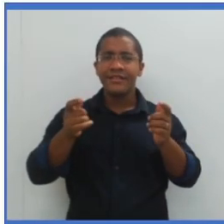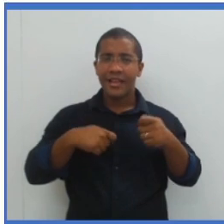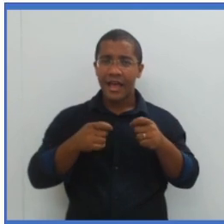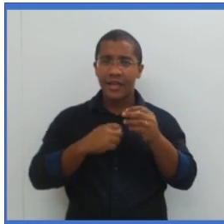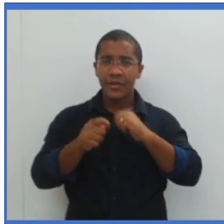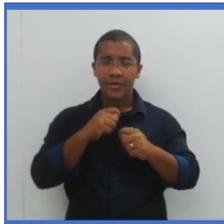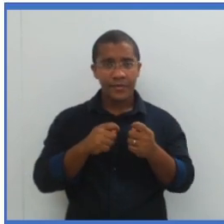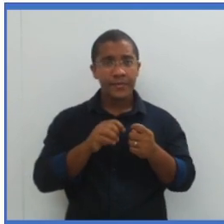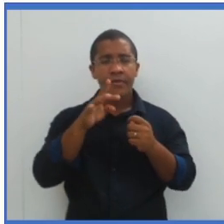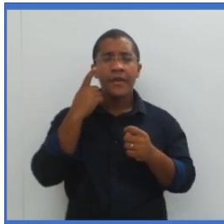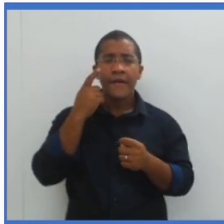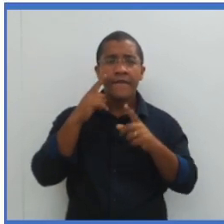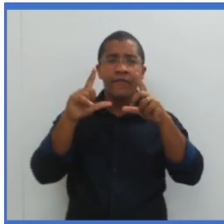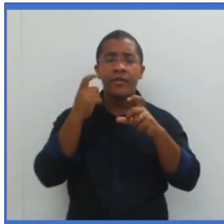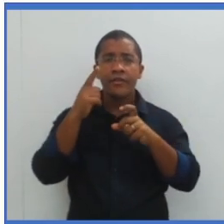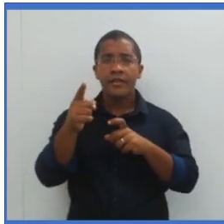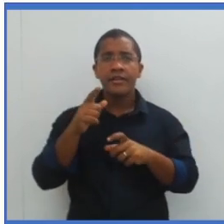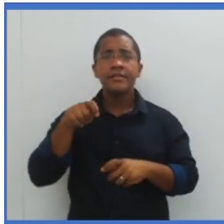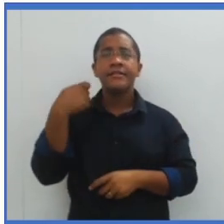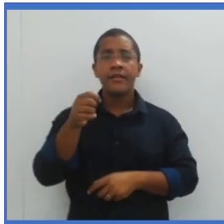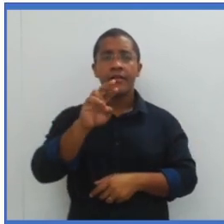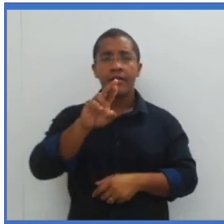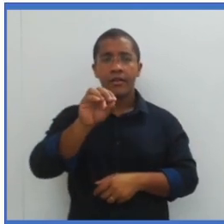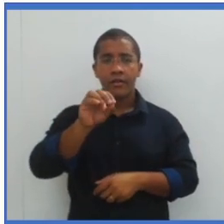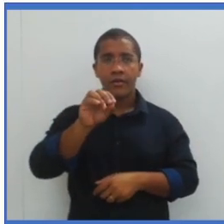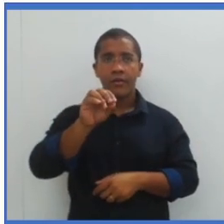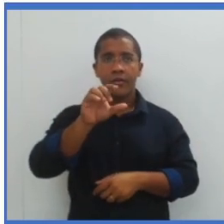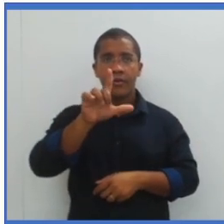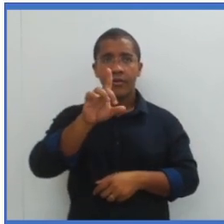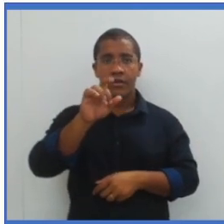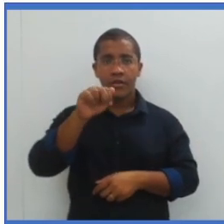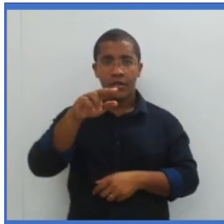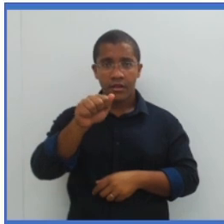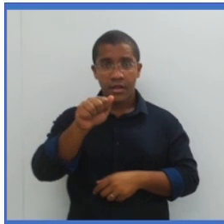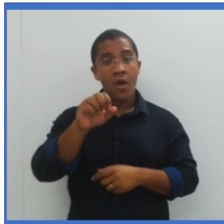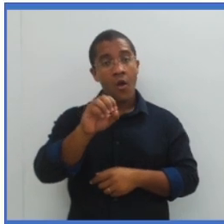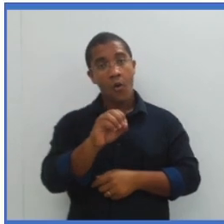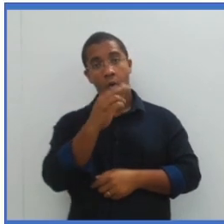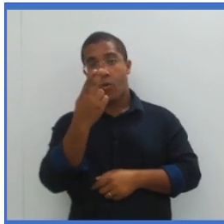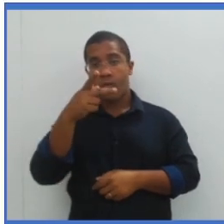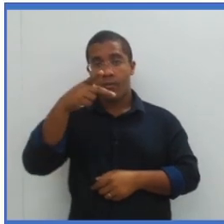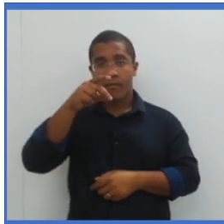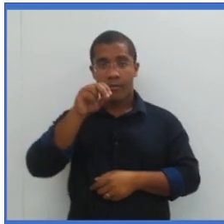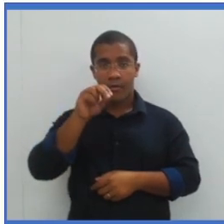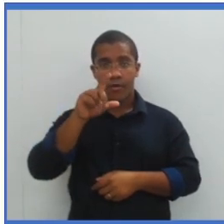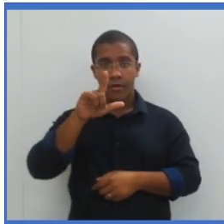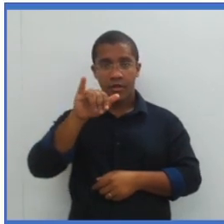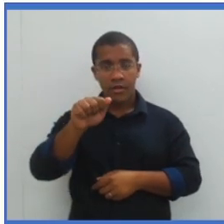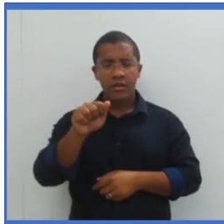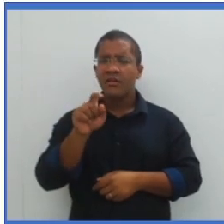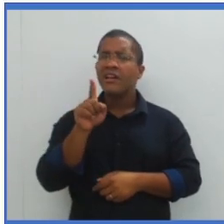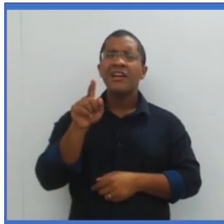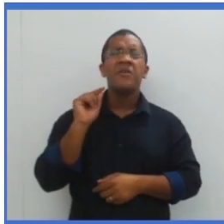essa segunda máquina se chama roldanas ou polias. E o que é